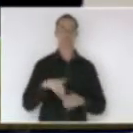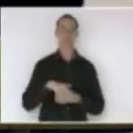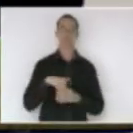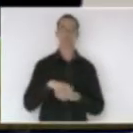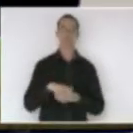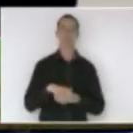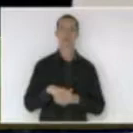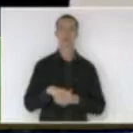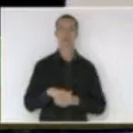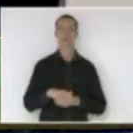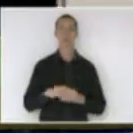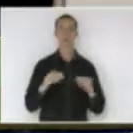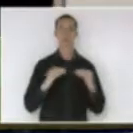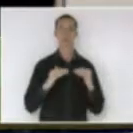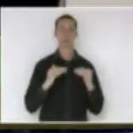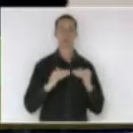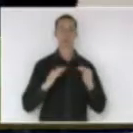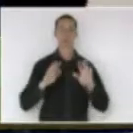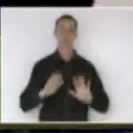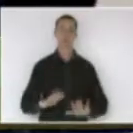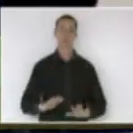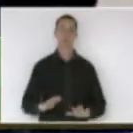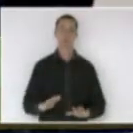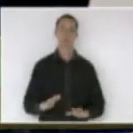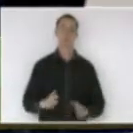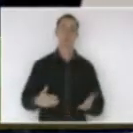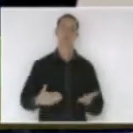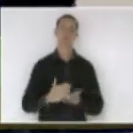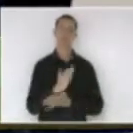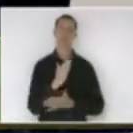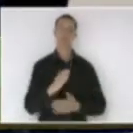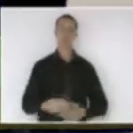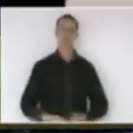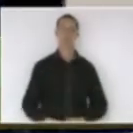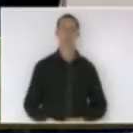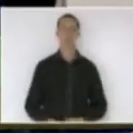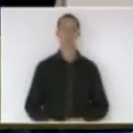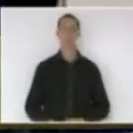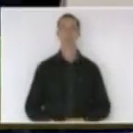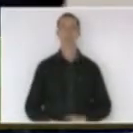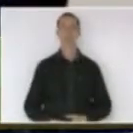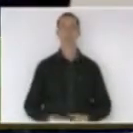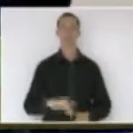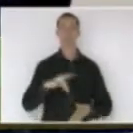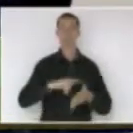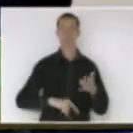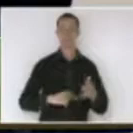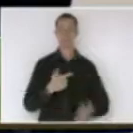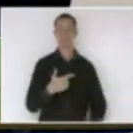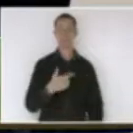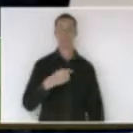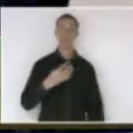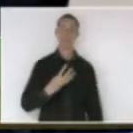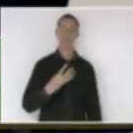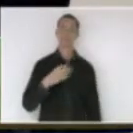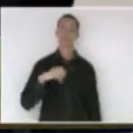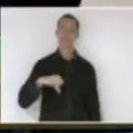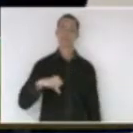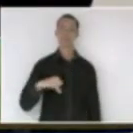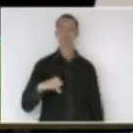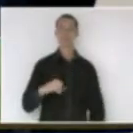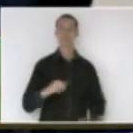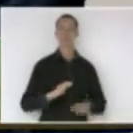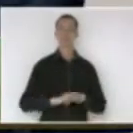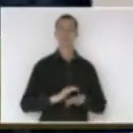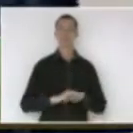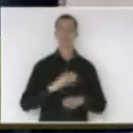em votação quem tiver de acordo permaneça como está aprovado moção 249 de autoria